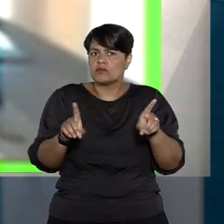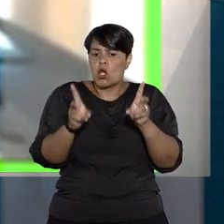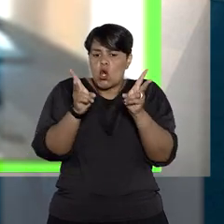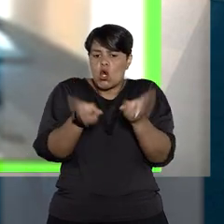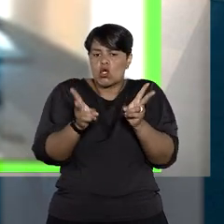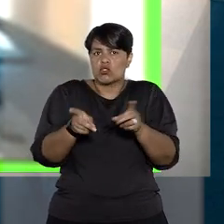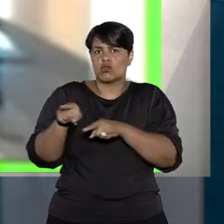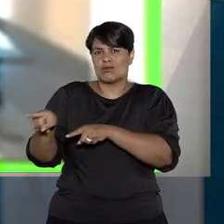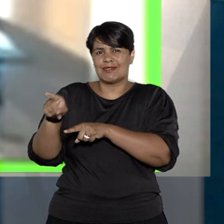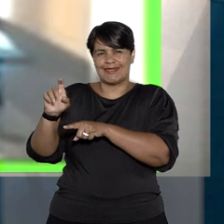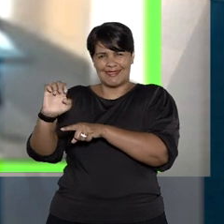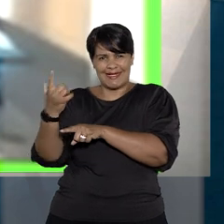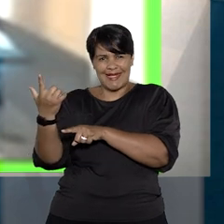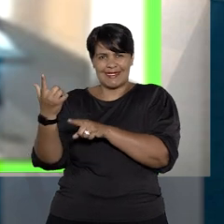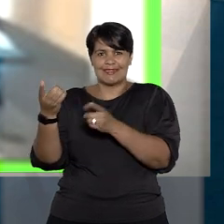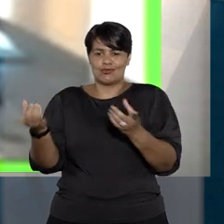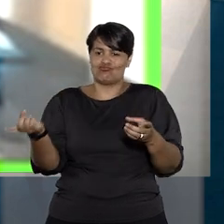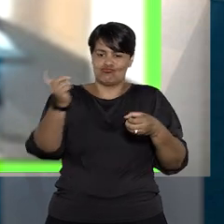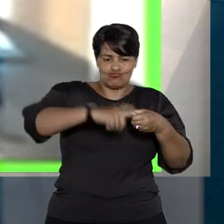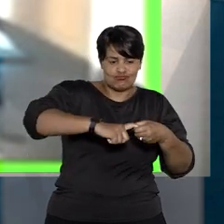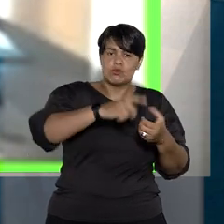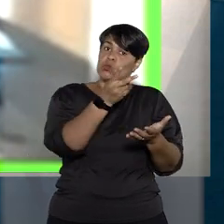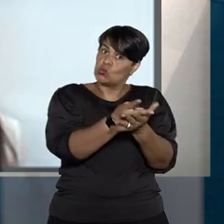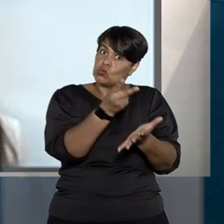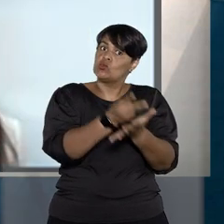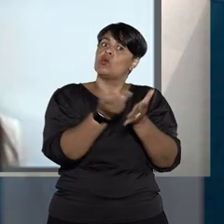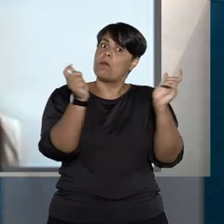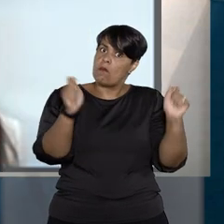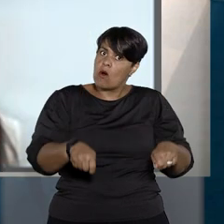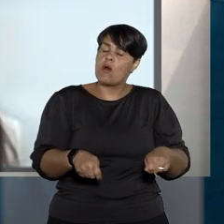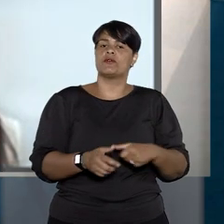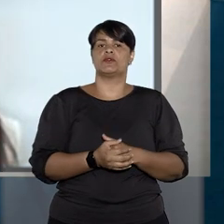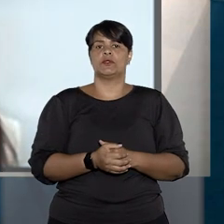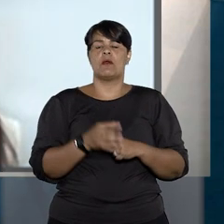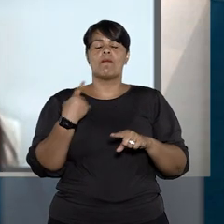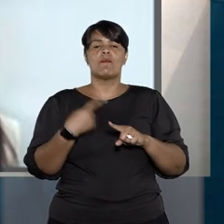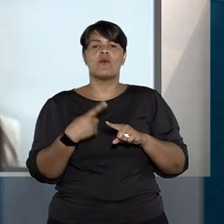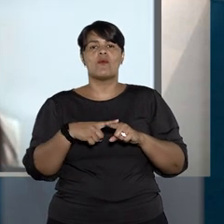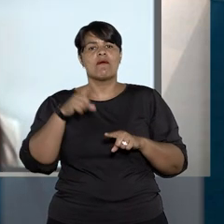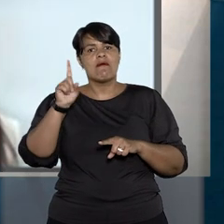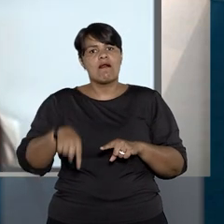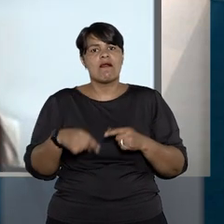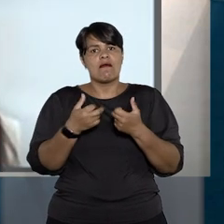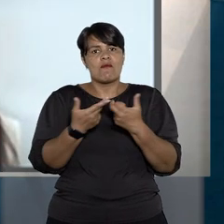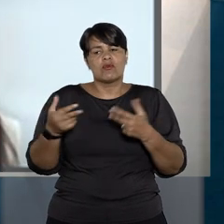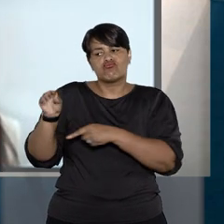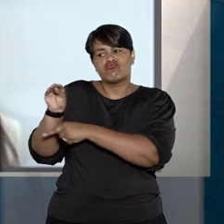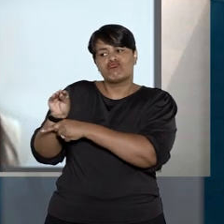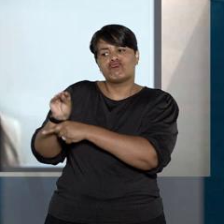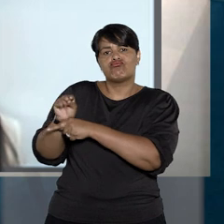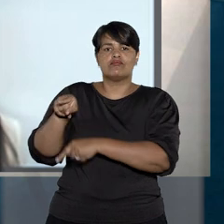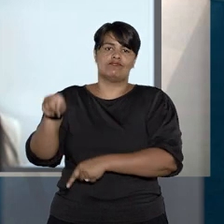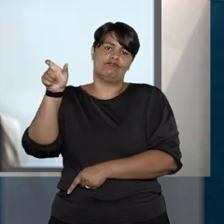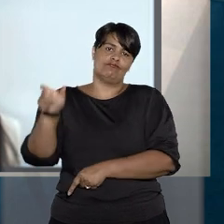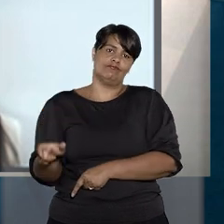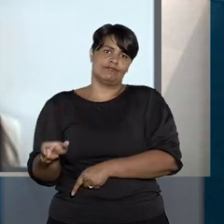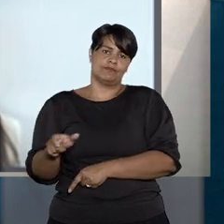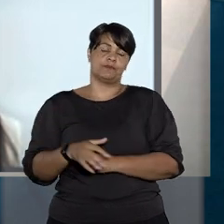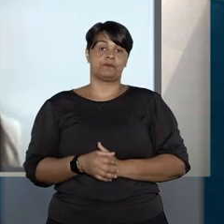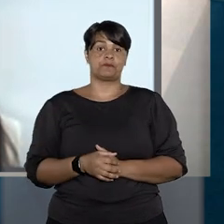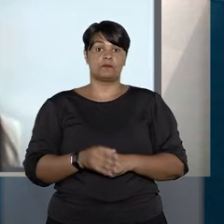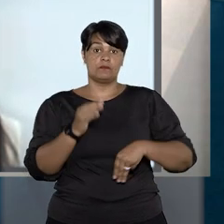manutenção de ex-cônjuge no plano de saúde do outro, tendo em vista o caráter alimentar dessa prestação.